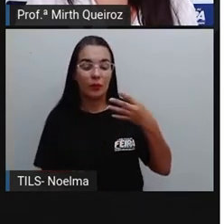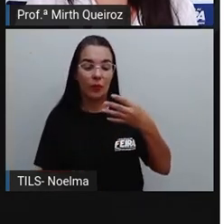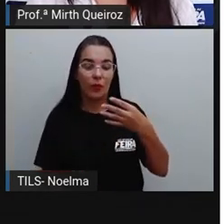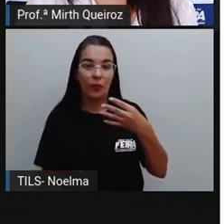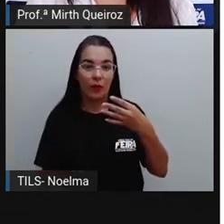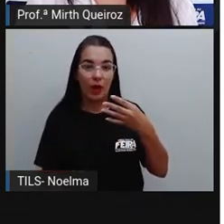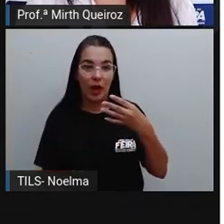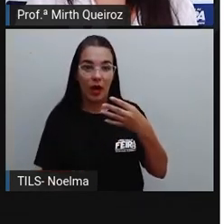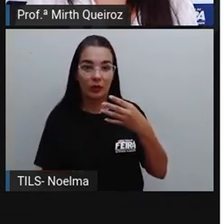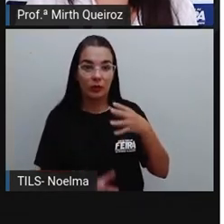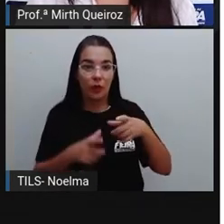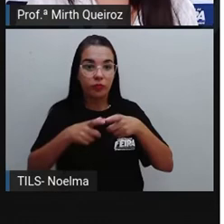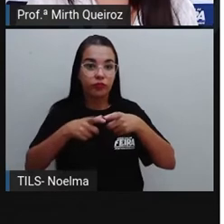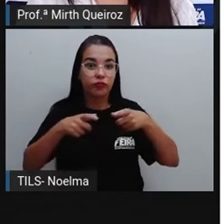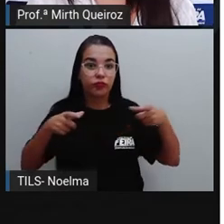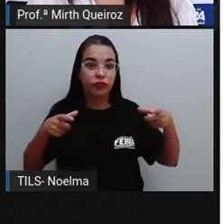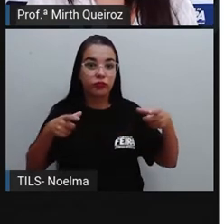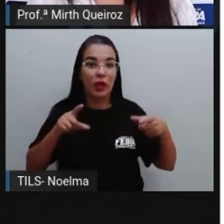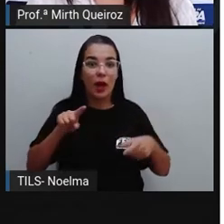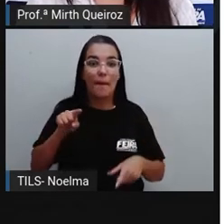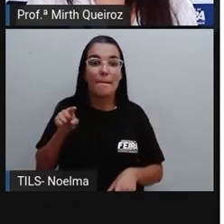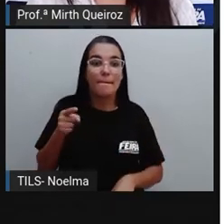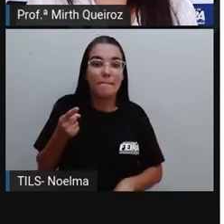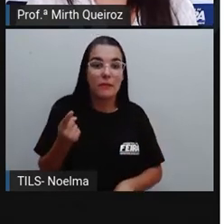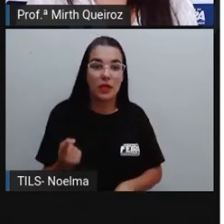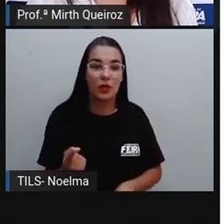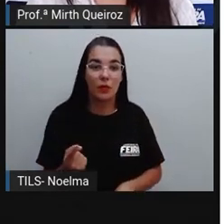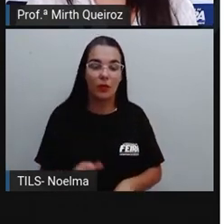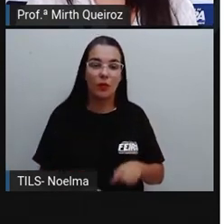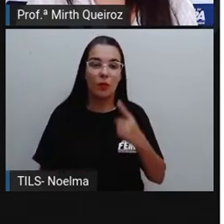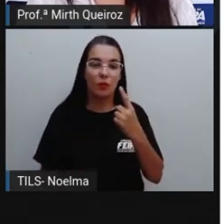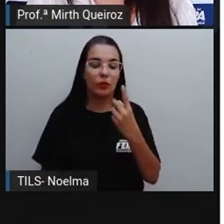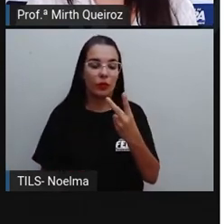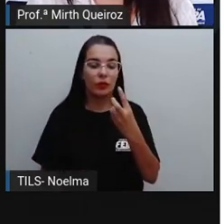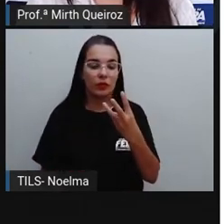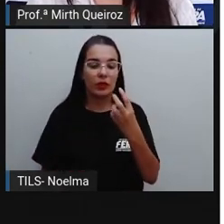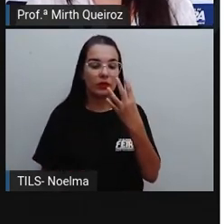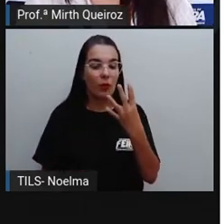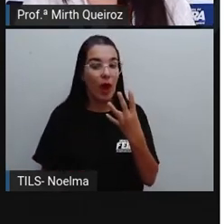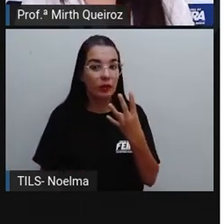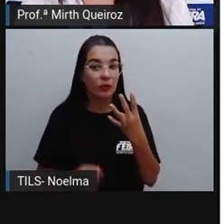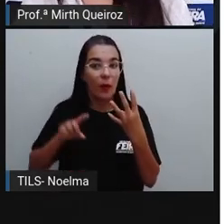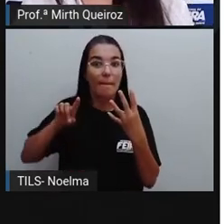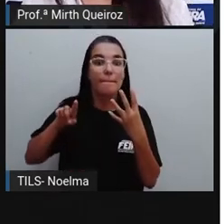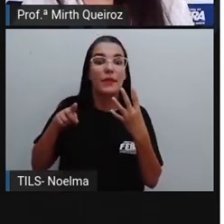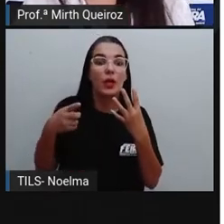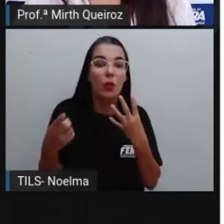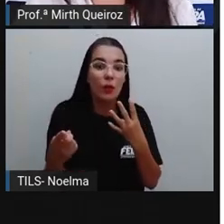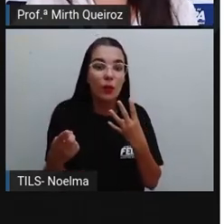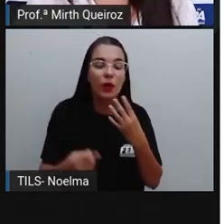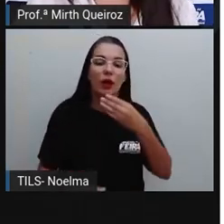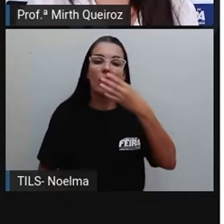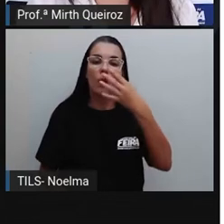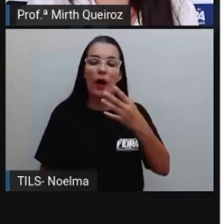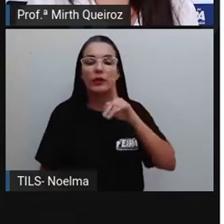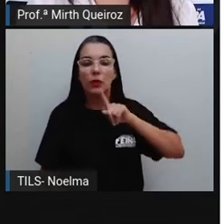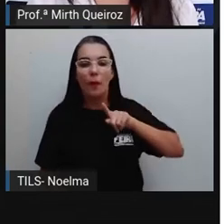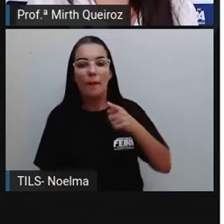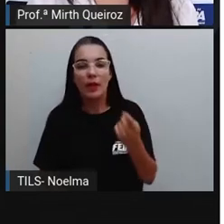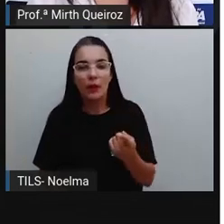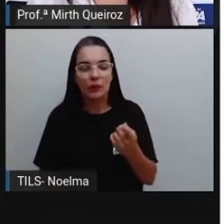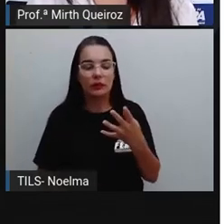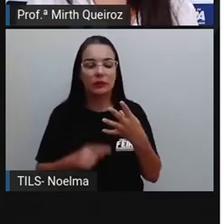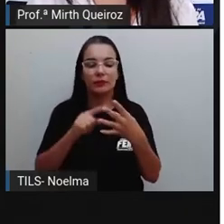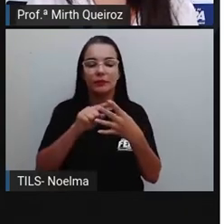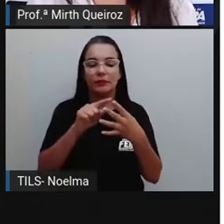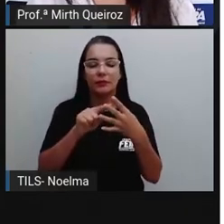cubos maiores, que equivale à unidade de milhar. Então, temos um, dois, três, quatro mil. Quantas centenas?